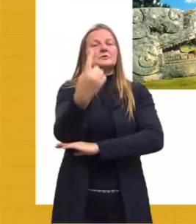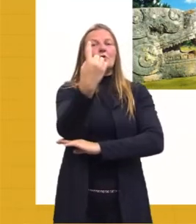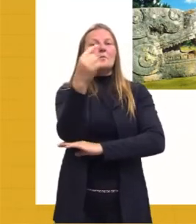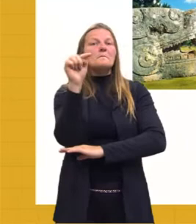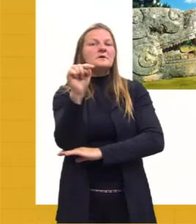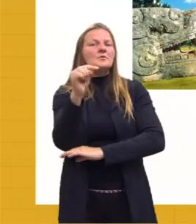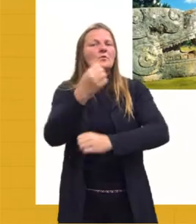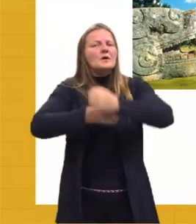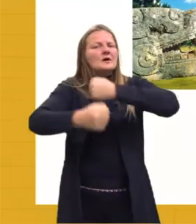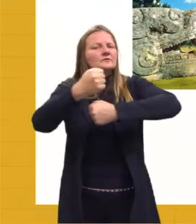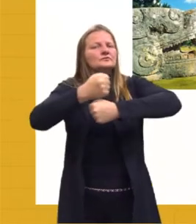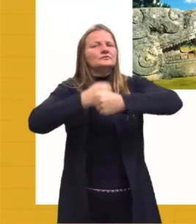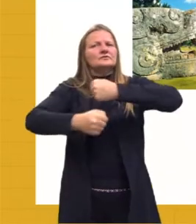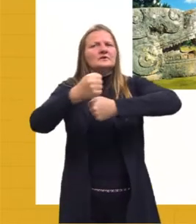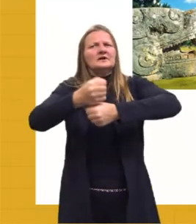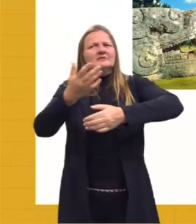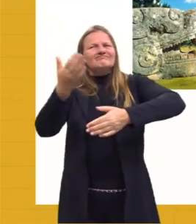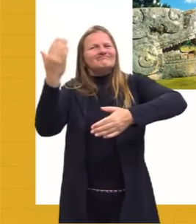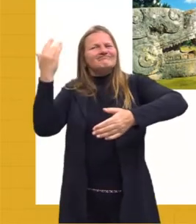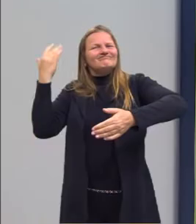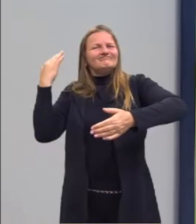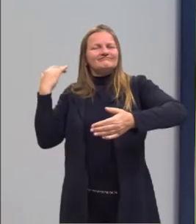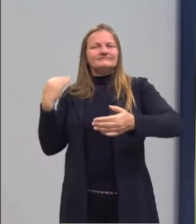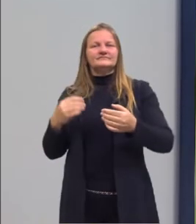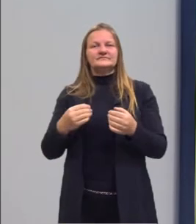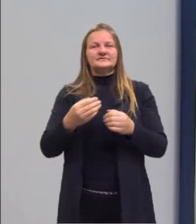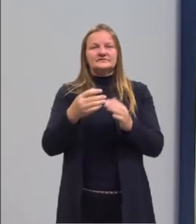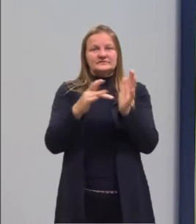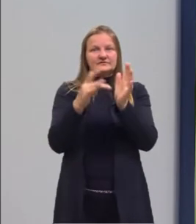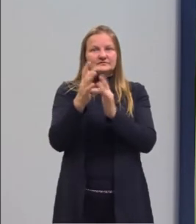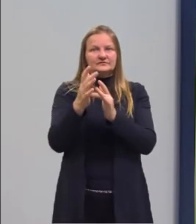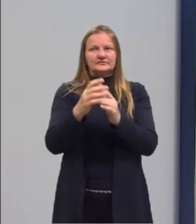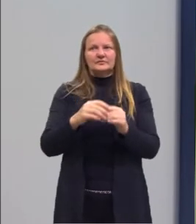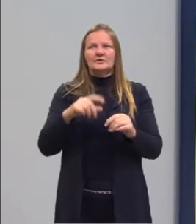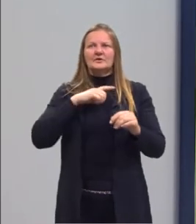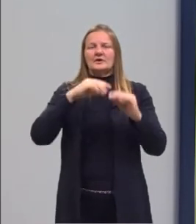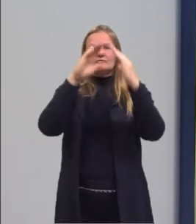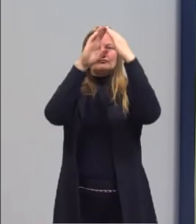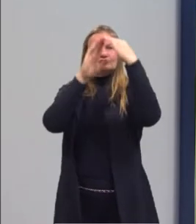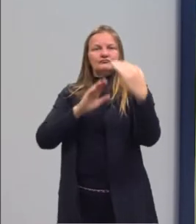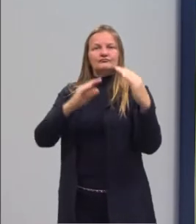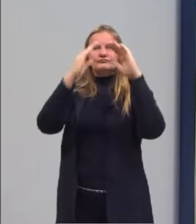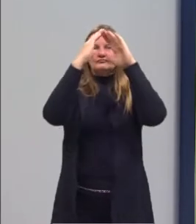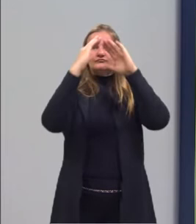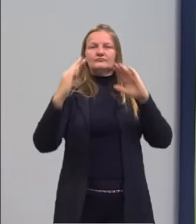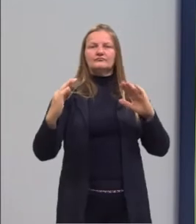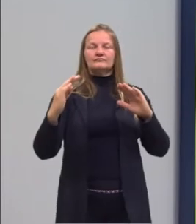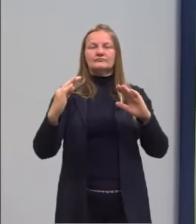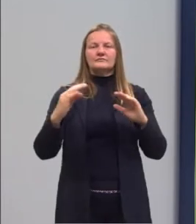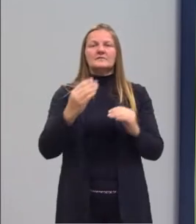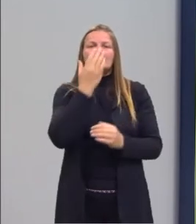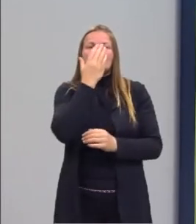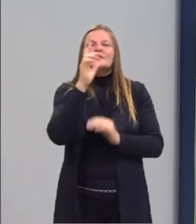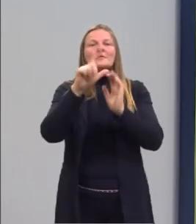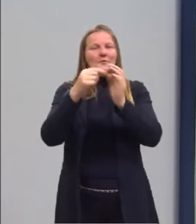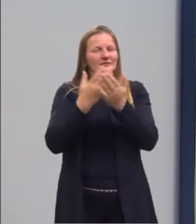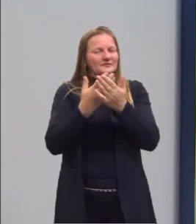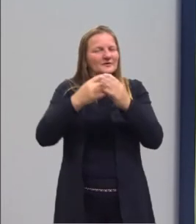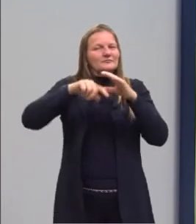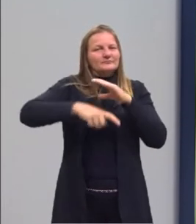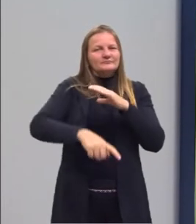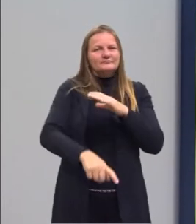antes de Cristo. Nós temos ali uma imagem de uma pirâmide, a gente vai ver ela mais à frente com mais detalhe.